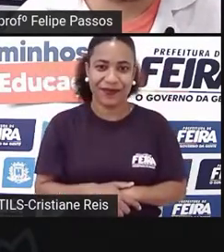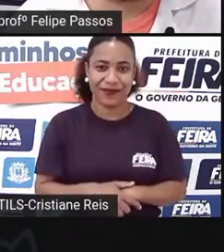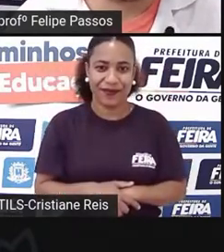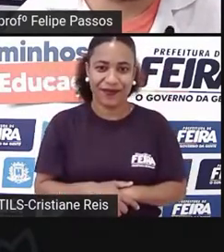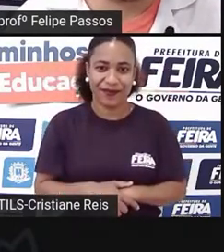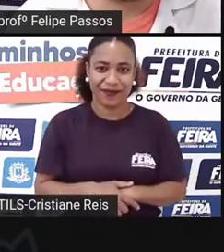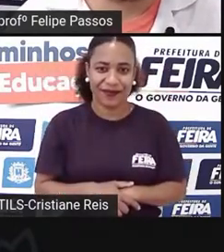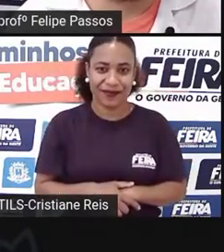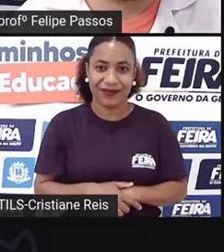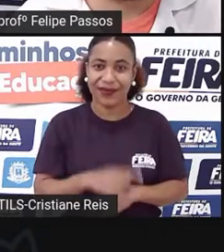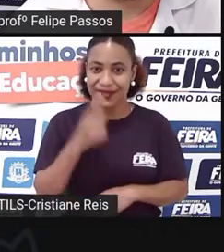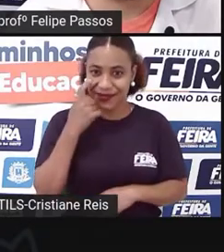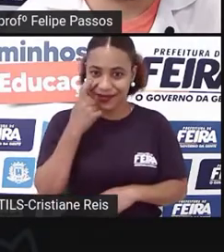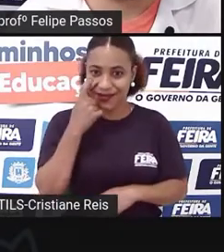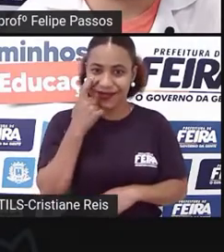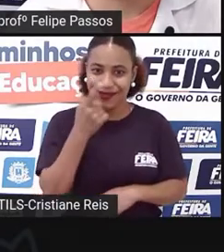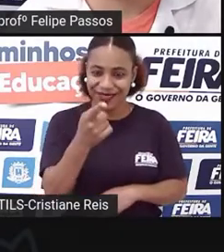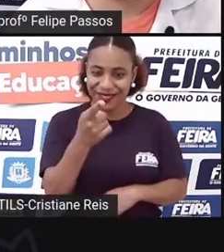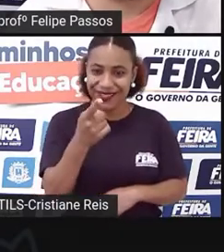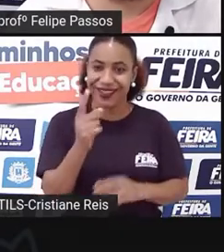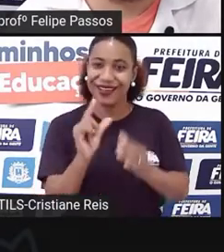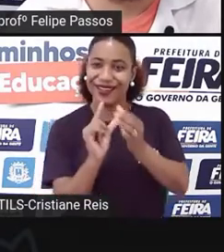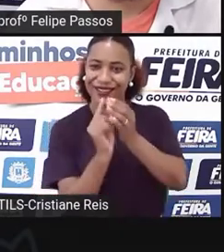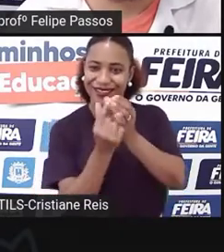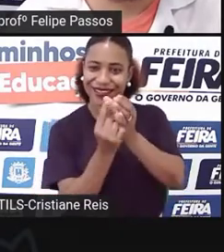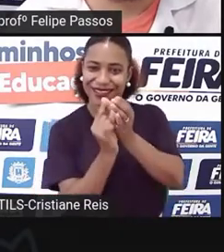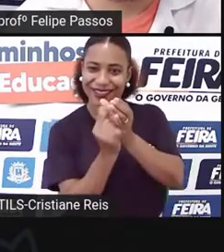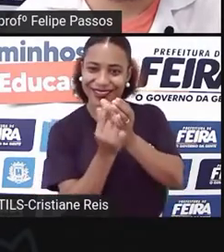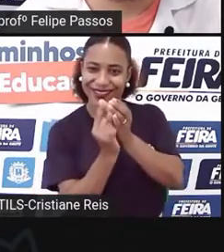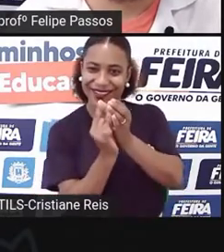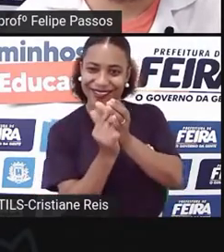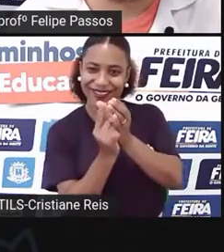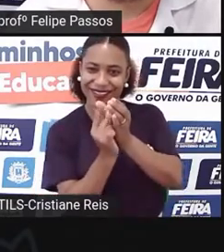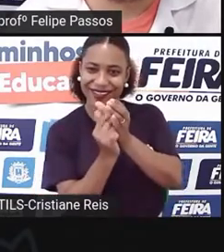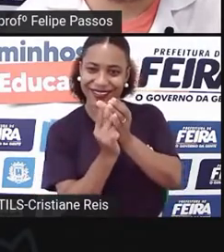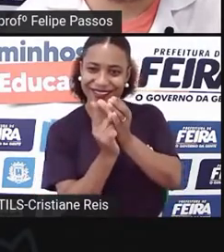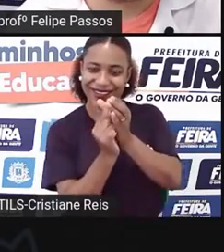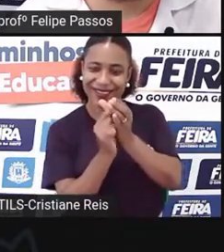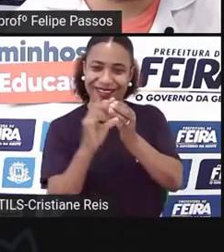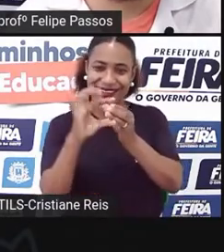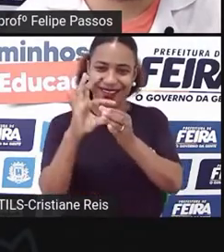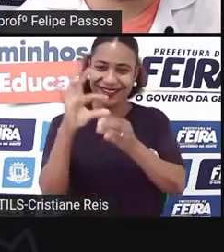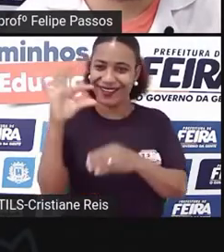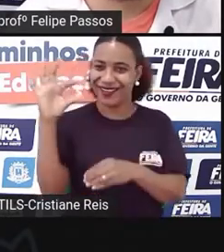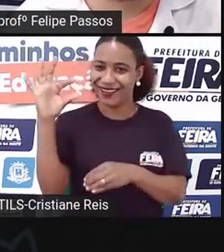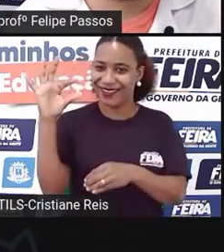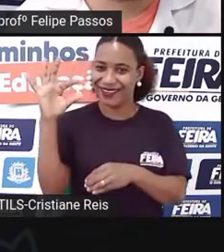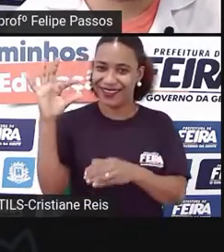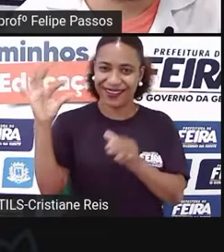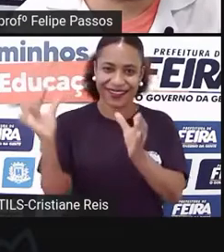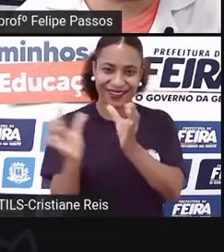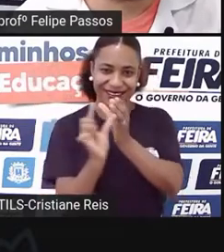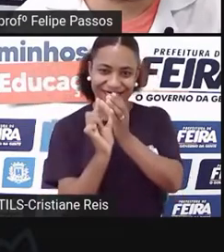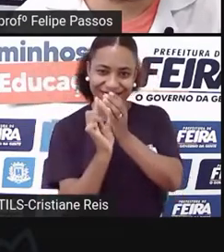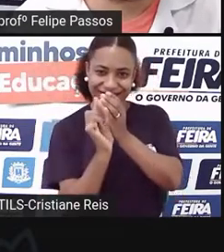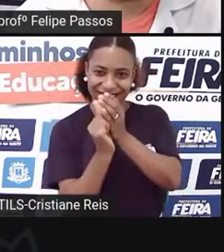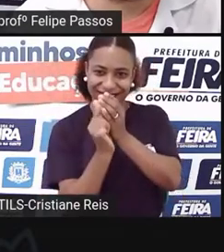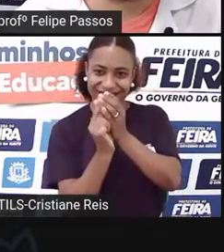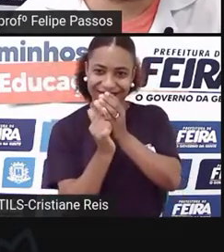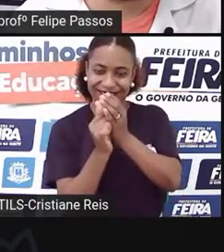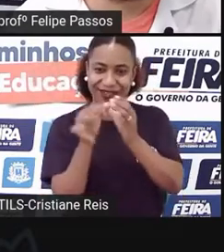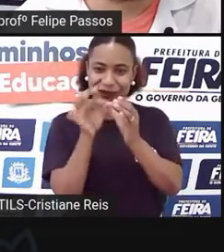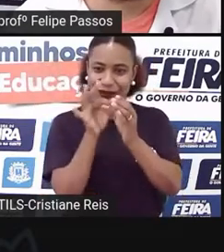Aqui é onde ficava o filme. Atrás. Então, quando você tira uma foto, essa cortininha aqui abre